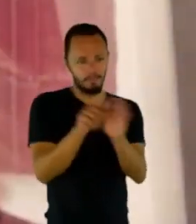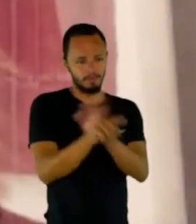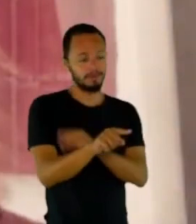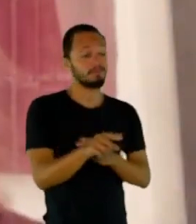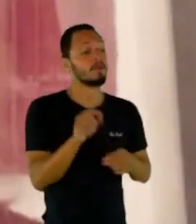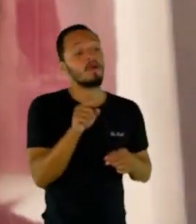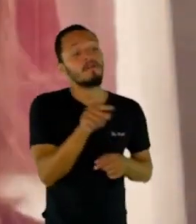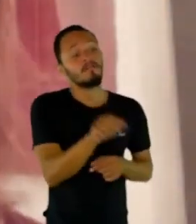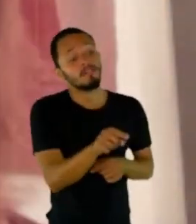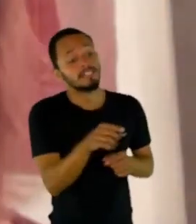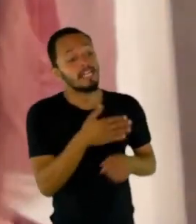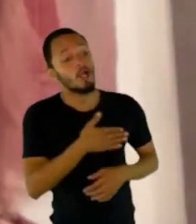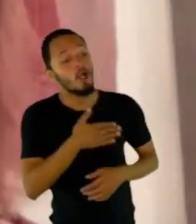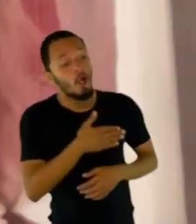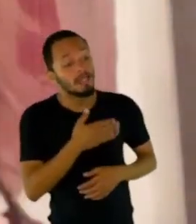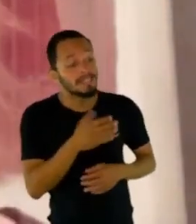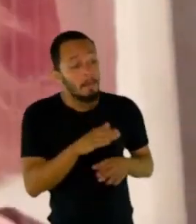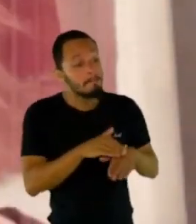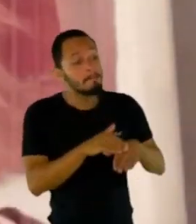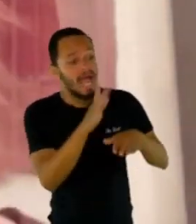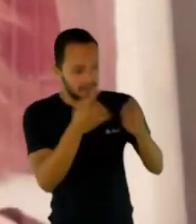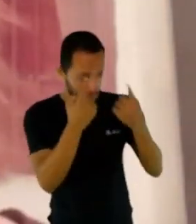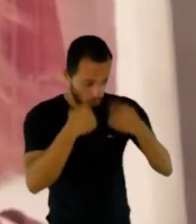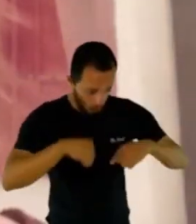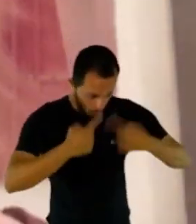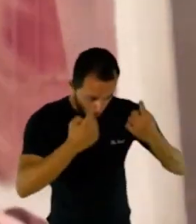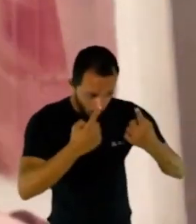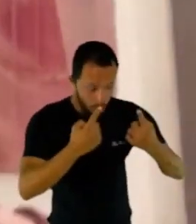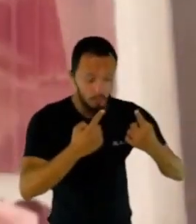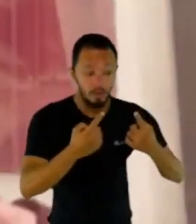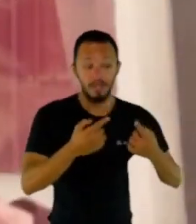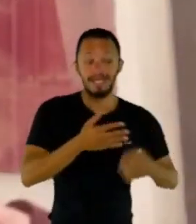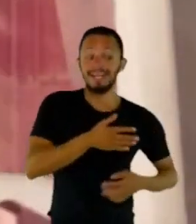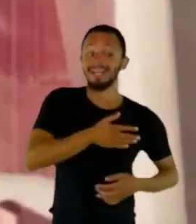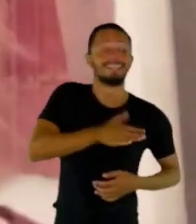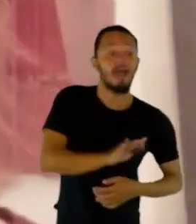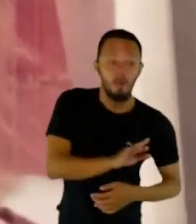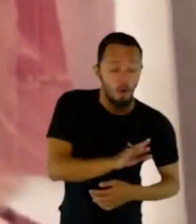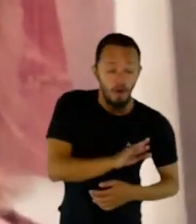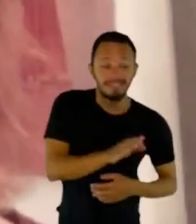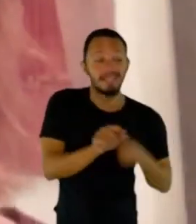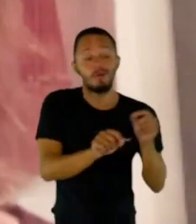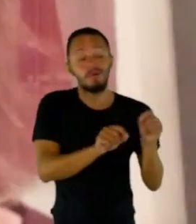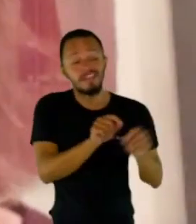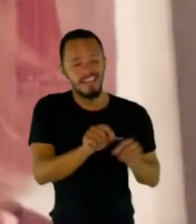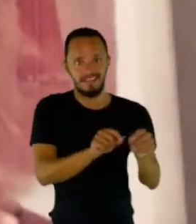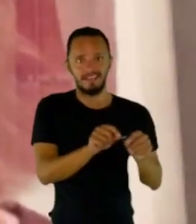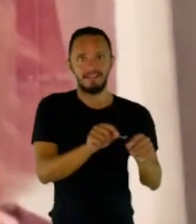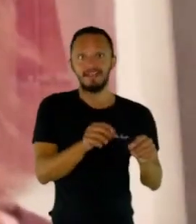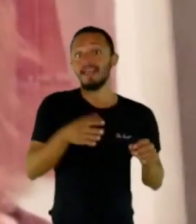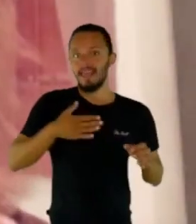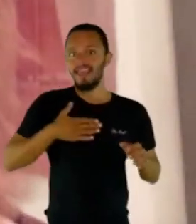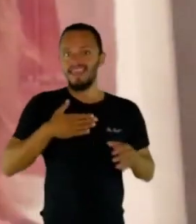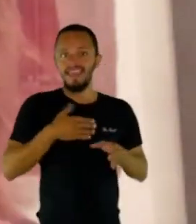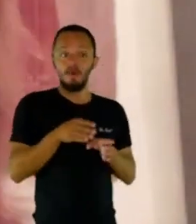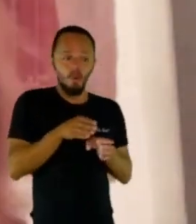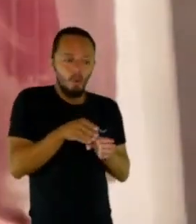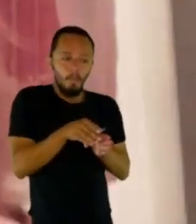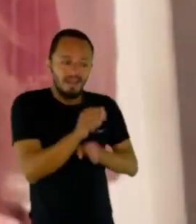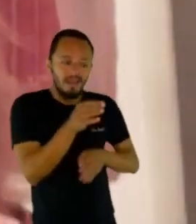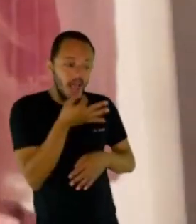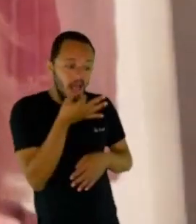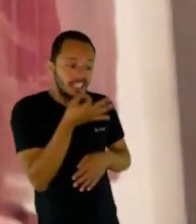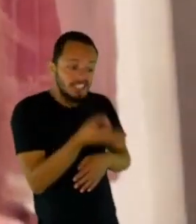gosta no seu corpo, o você menos gosta? Porque, a partir daí, eu daria dicas pra ela disfarçar ou realçar o que ela mais gostava ou não.